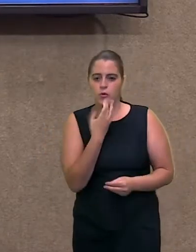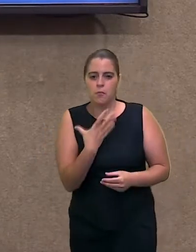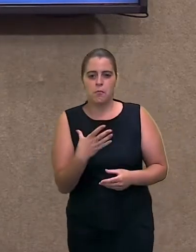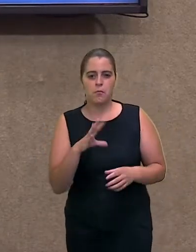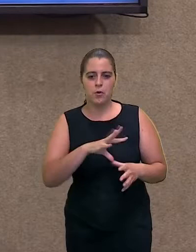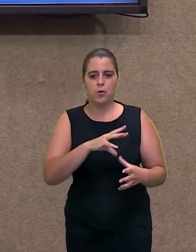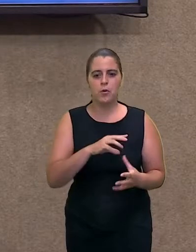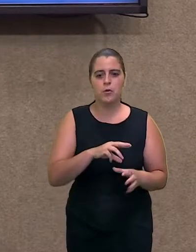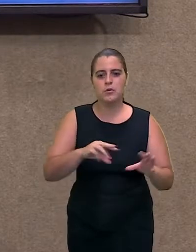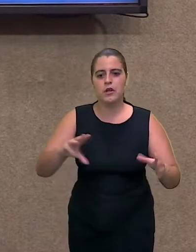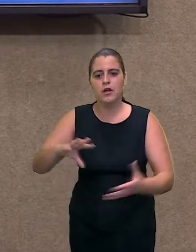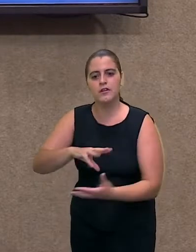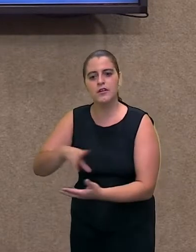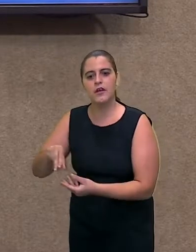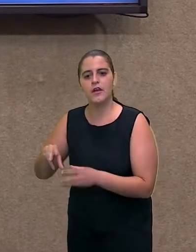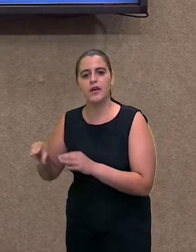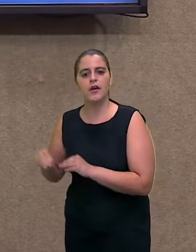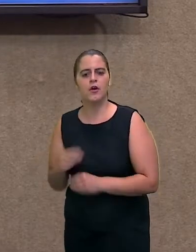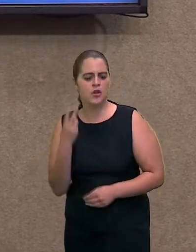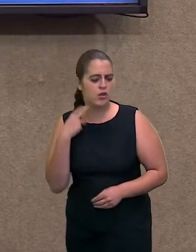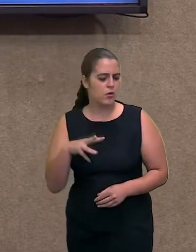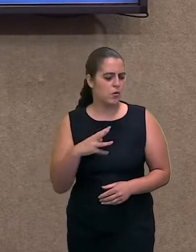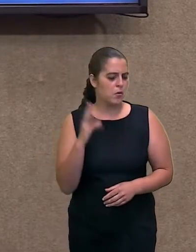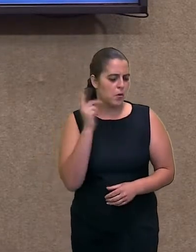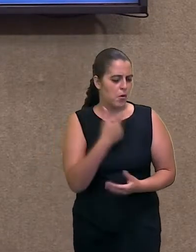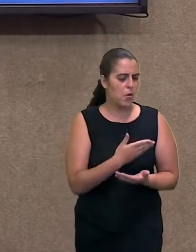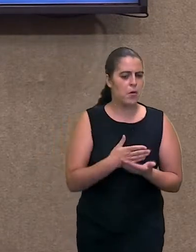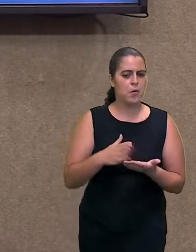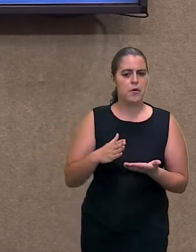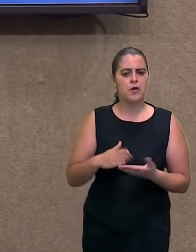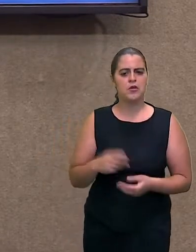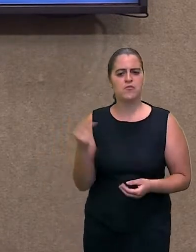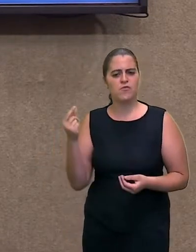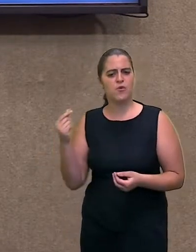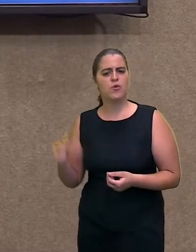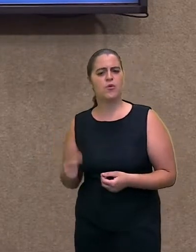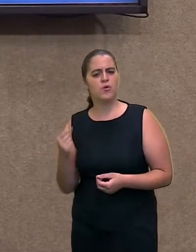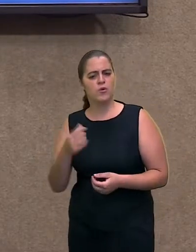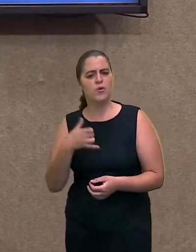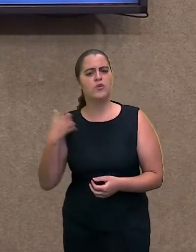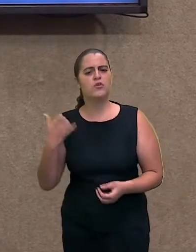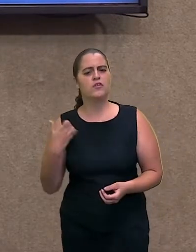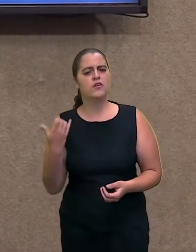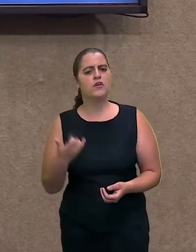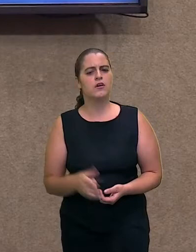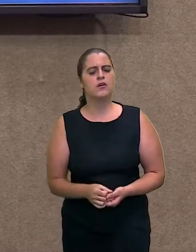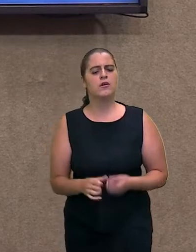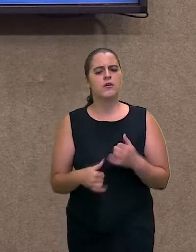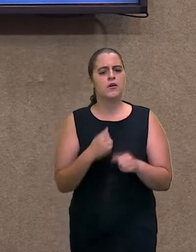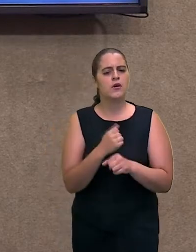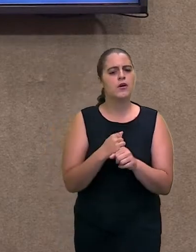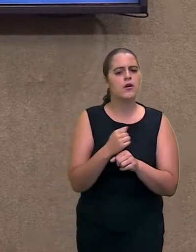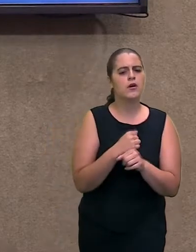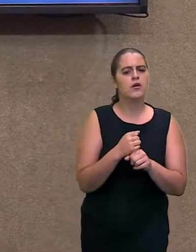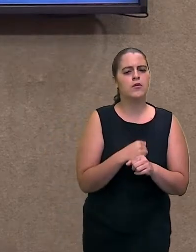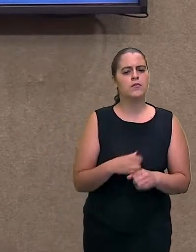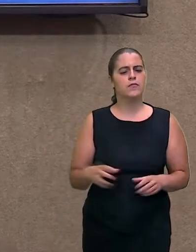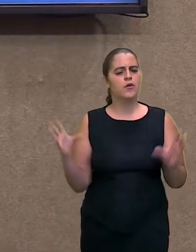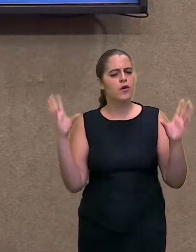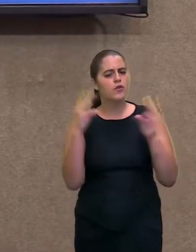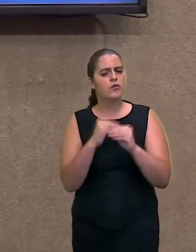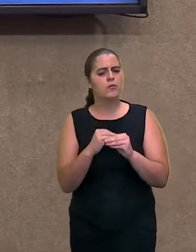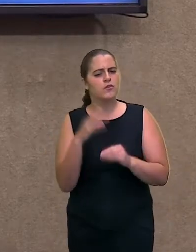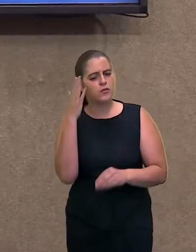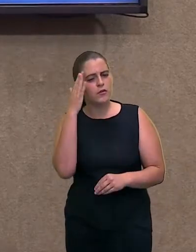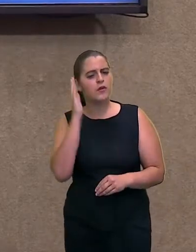Então, quando eles começam com essa revolta aí, e isso, gente, durou, ó, muito tempo. Tô resumindo aqui, mas não é uma coisa